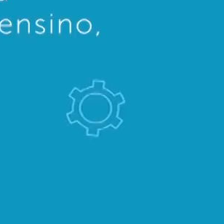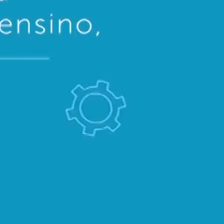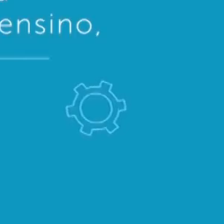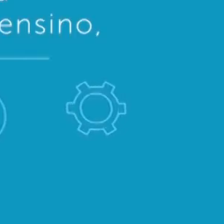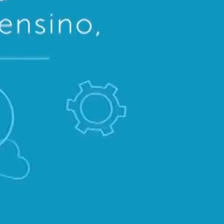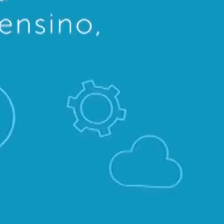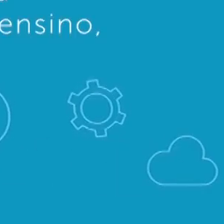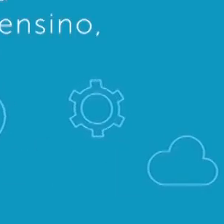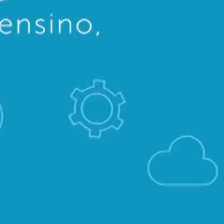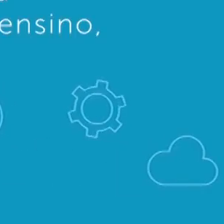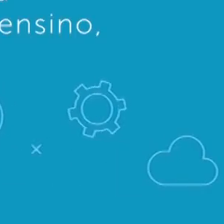até breve!